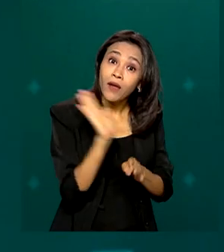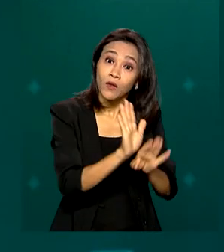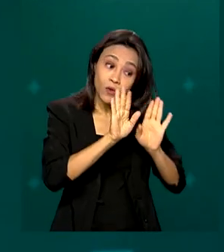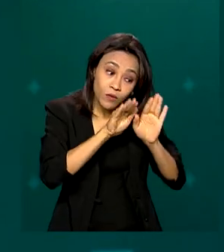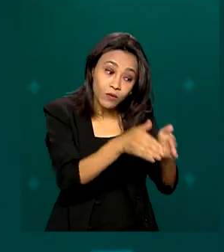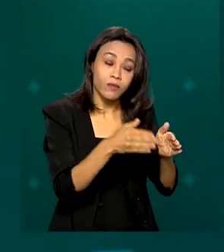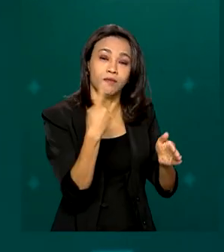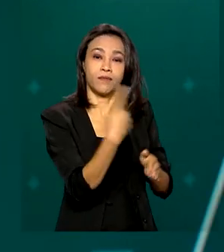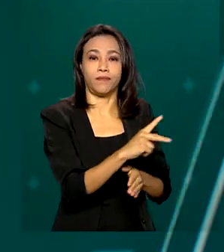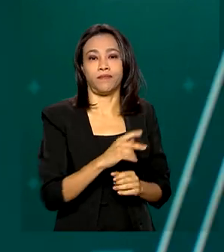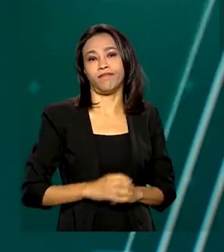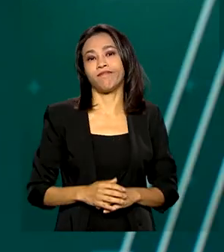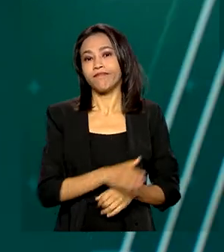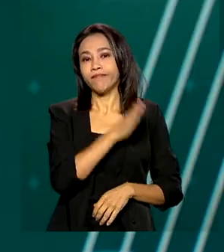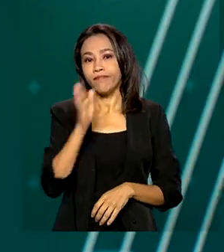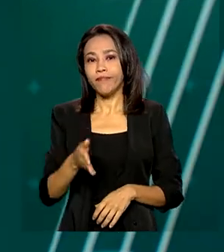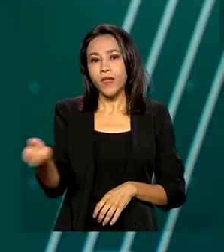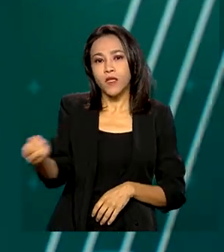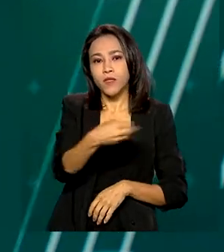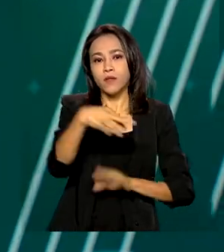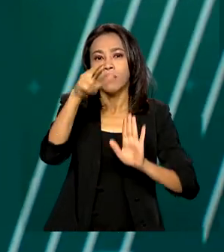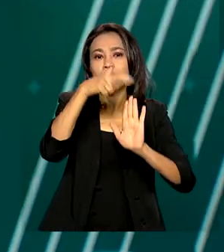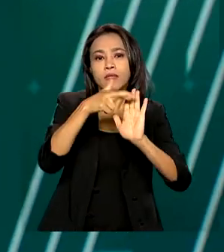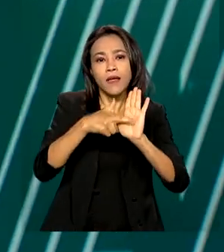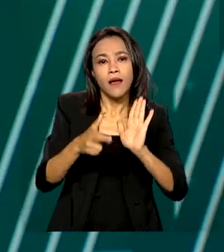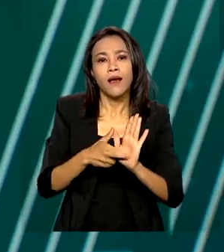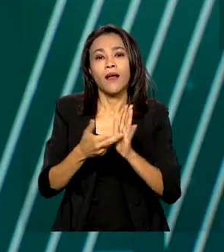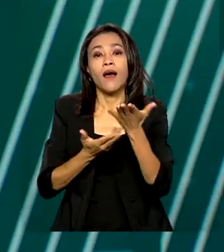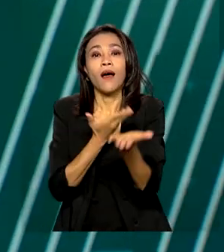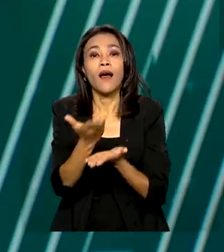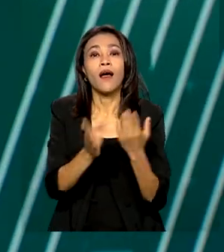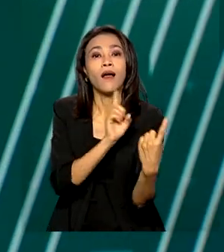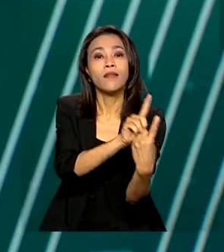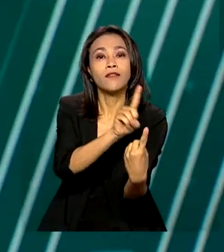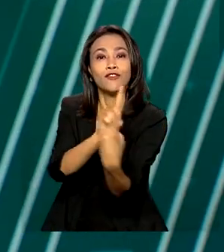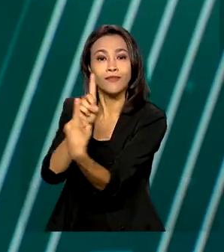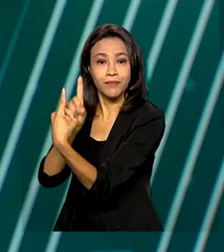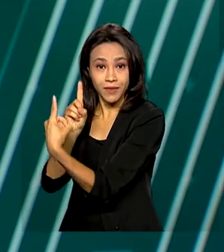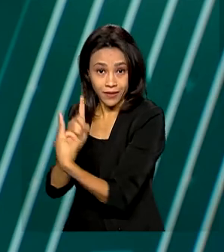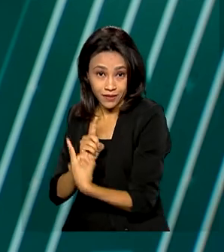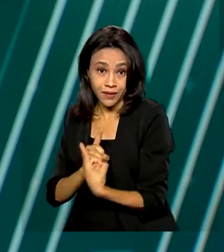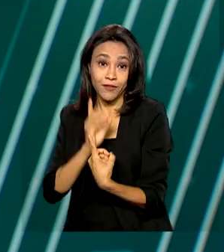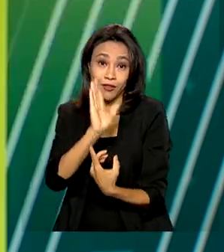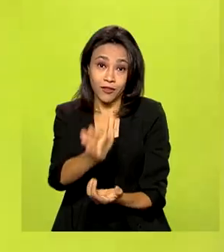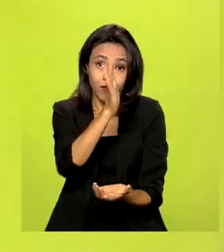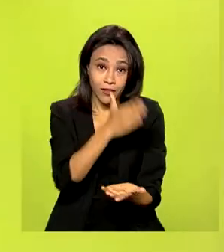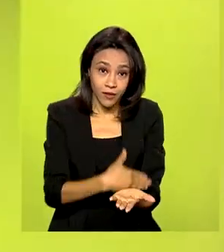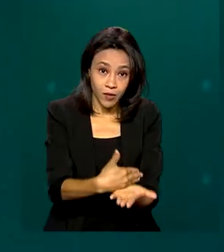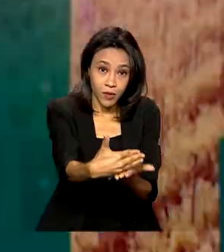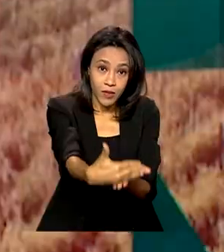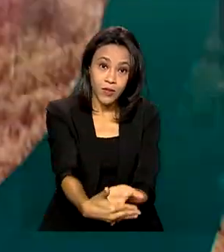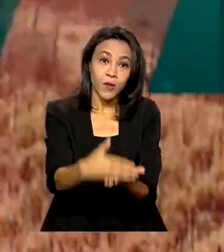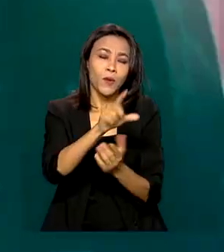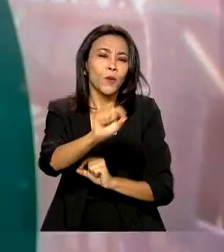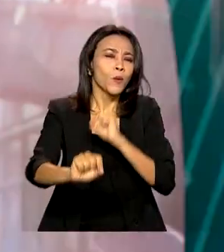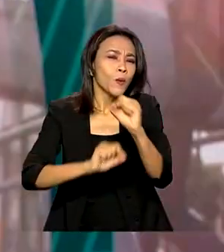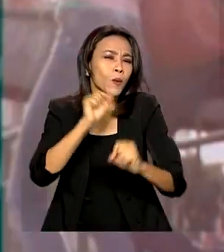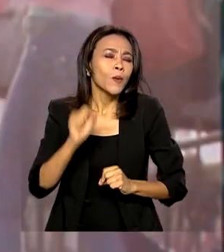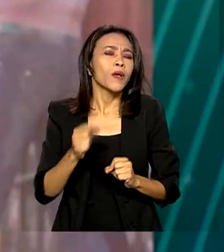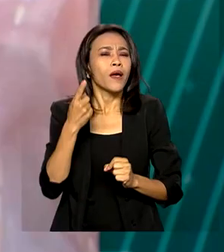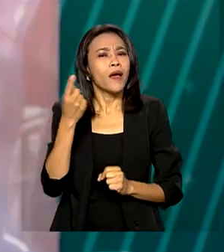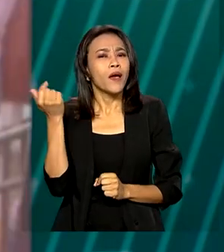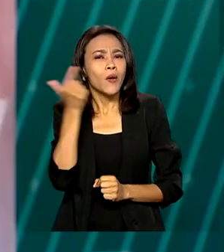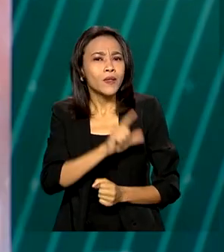As novas regras para o serviço de atendimento ao consumidor já estão valendo. Um dos destaques é a possibilidade de